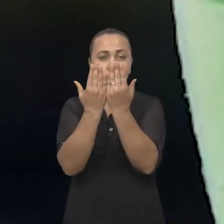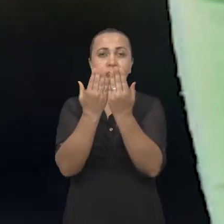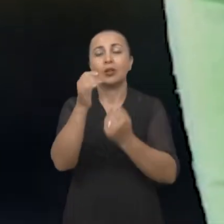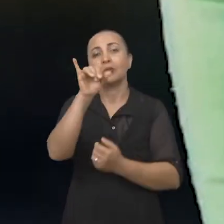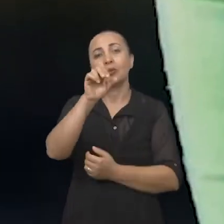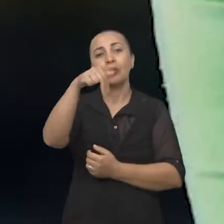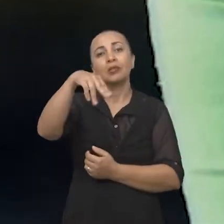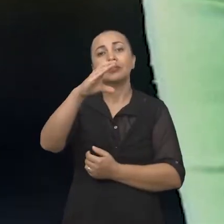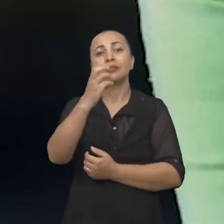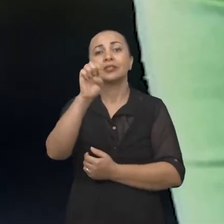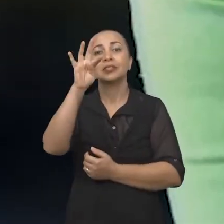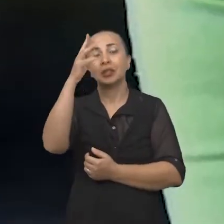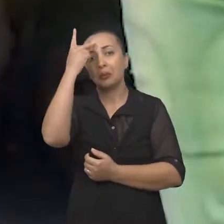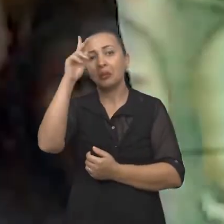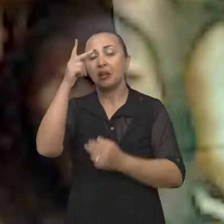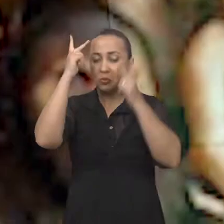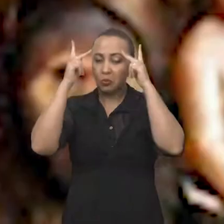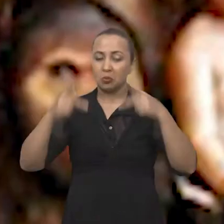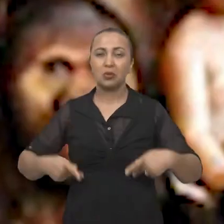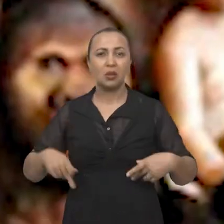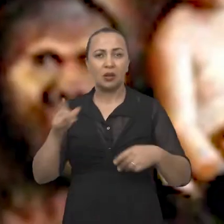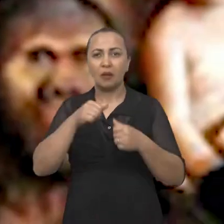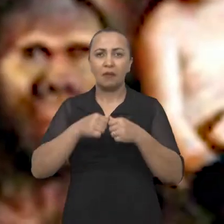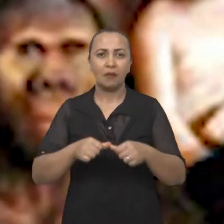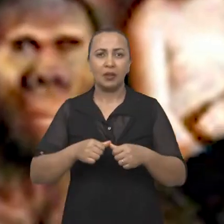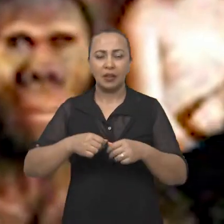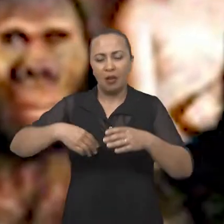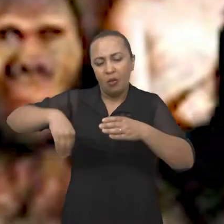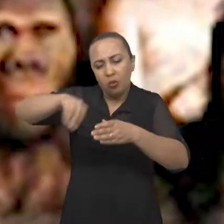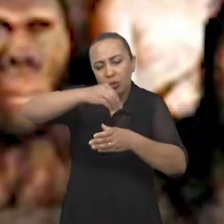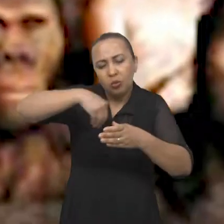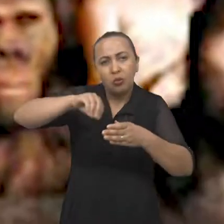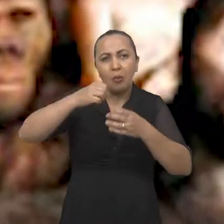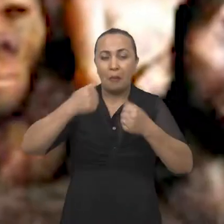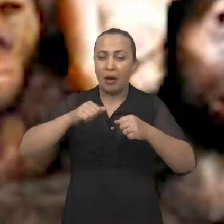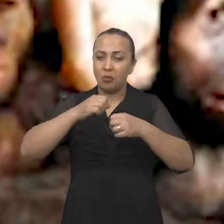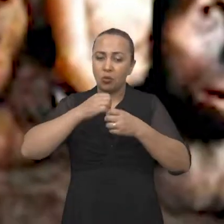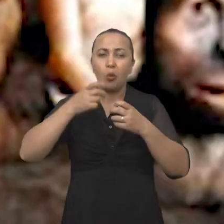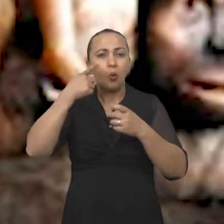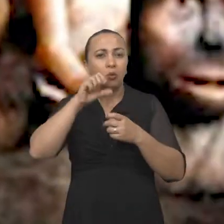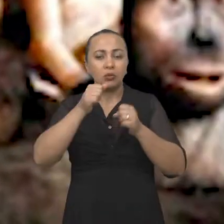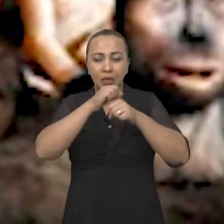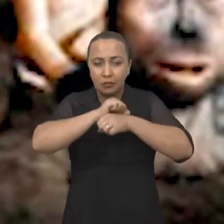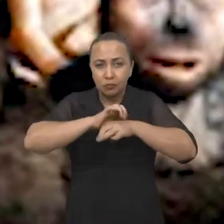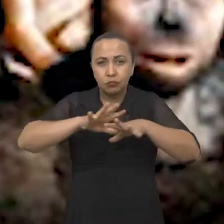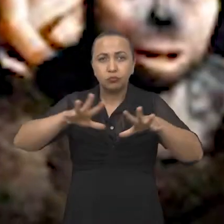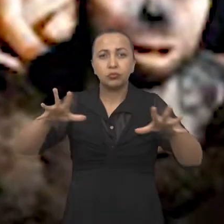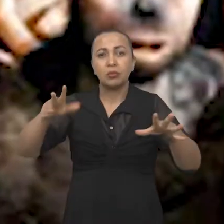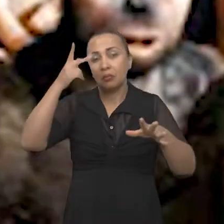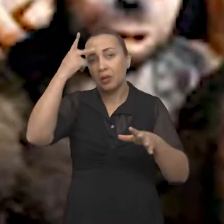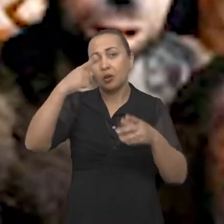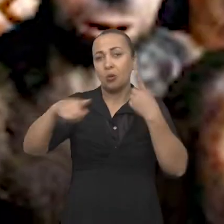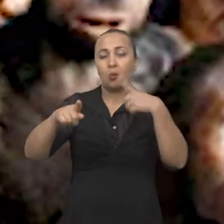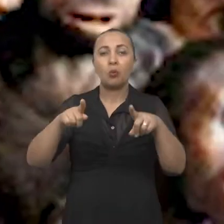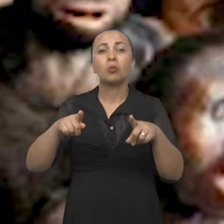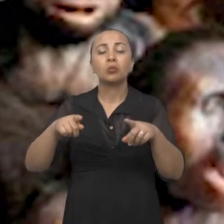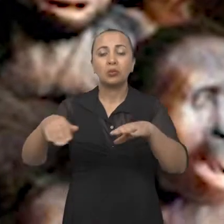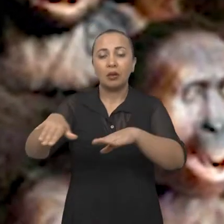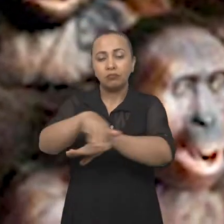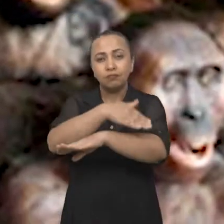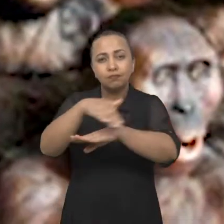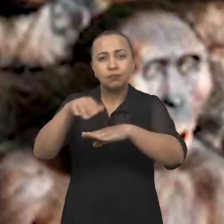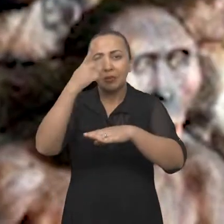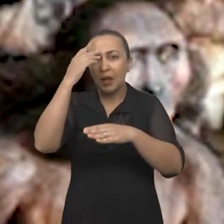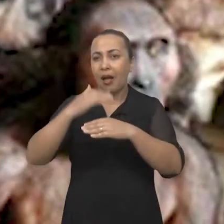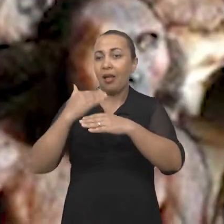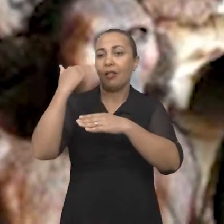para que o ser humano não fique dentro do seu próprio grupo, ele consiga expandir, mesmo que não seja expandir para uma outra fronteira, mas para